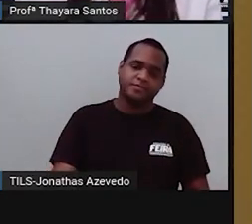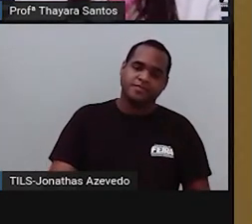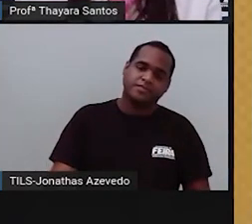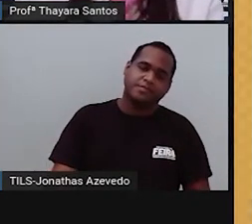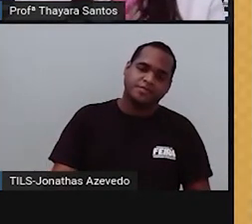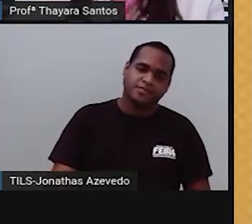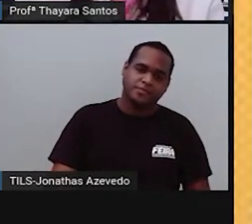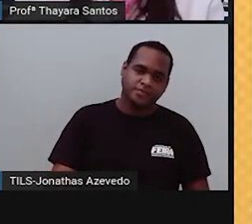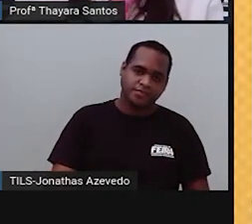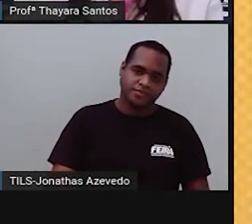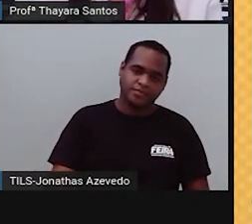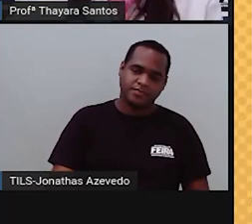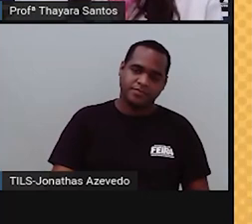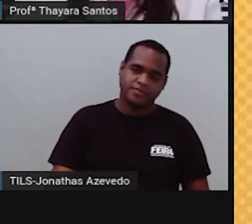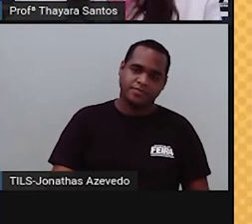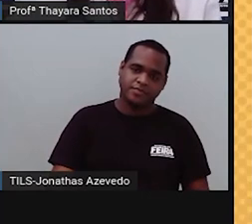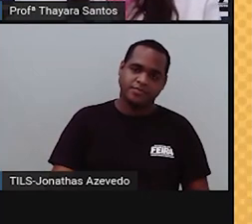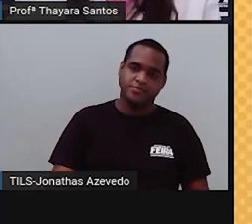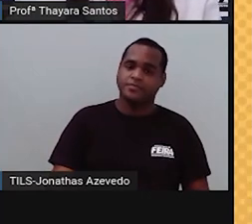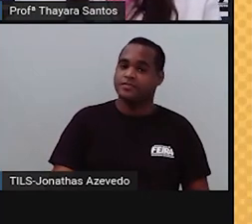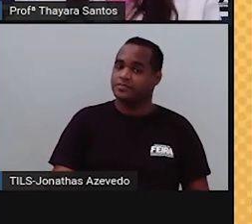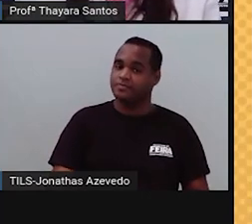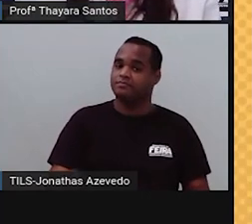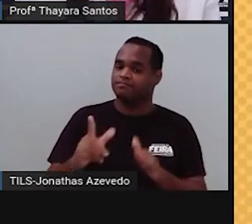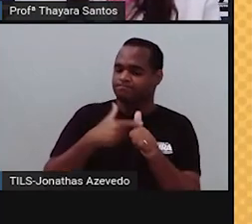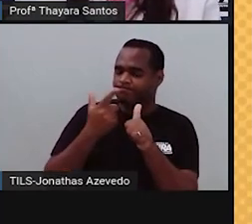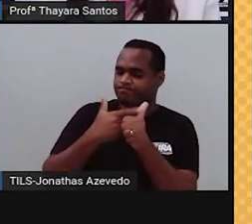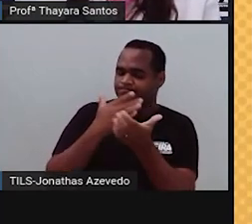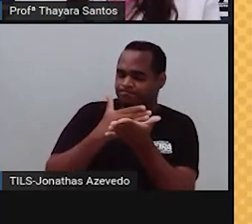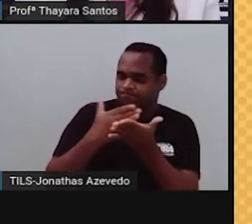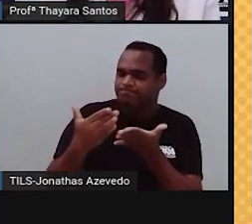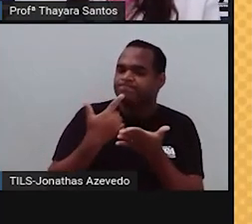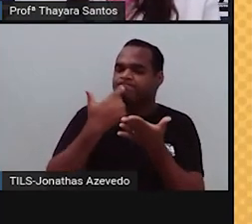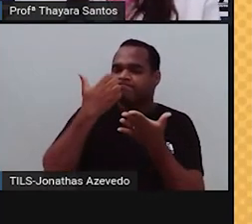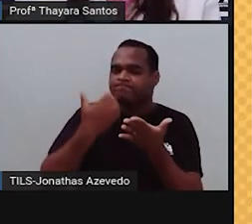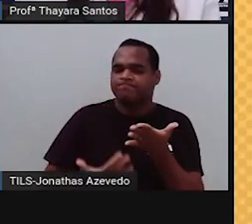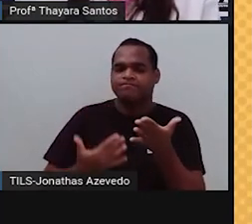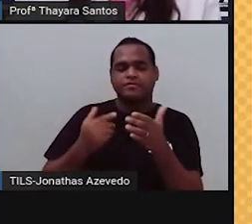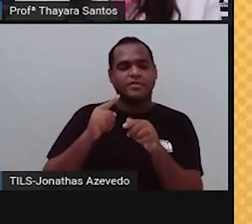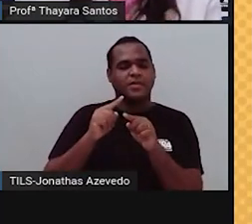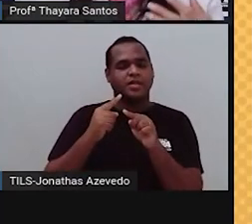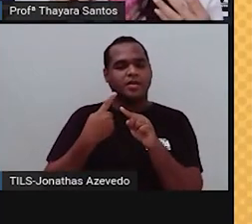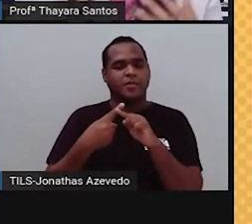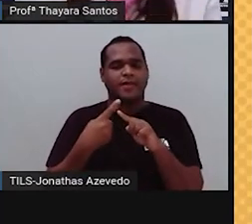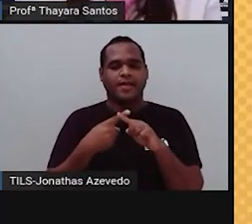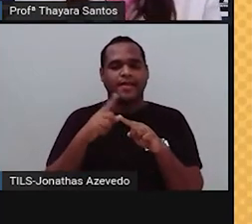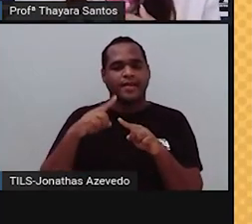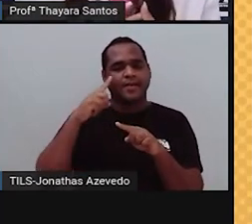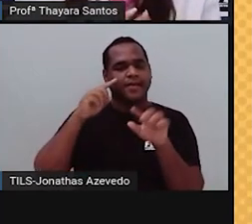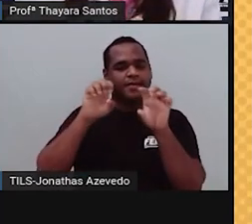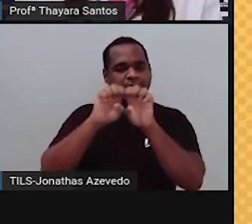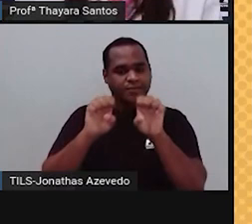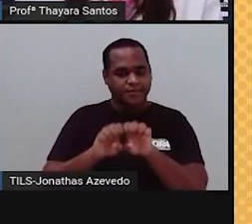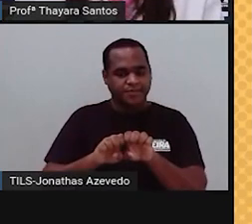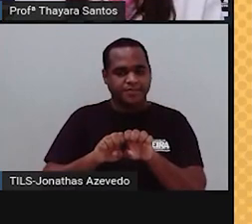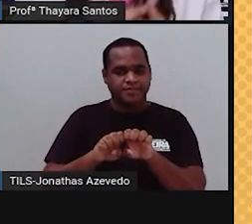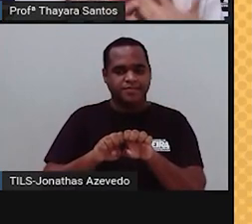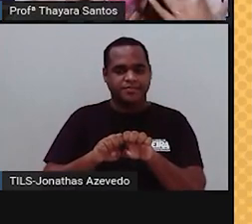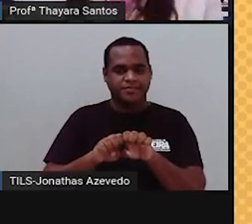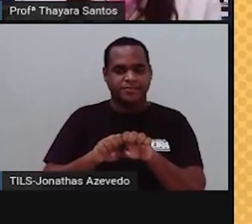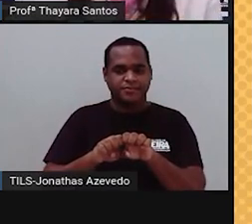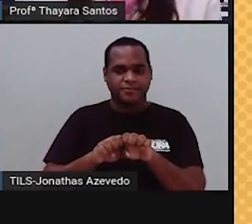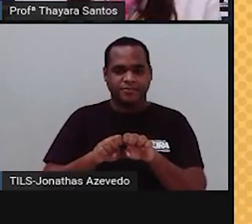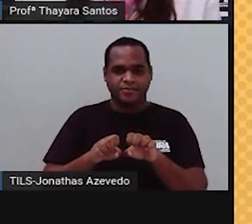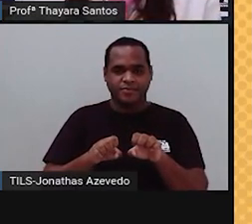Vamos começar falando sobre os receptores sensoriais, né? Que são estruturas que a gente tem espalhado por